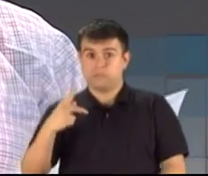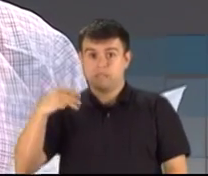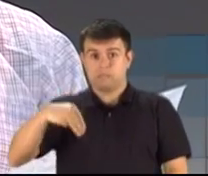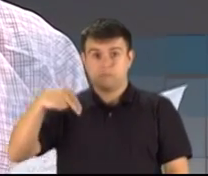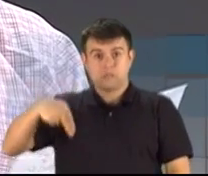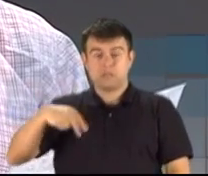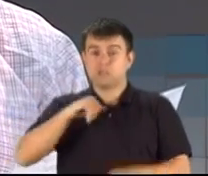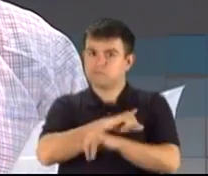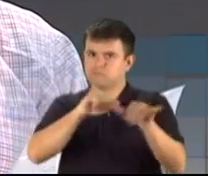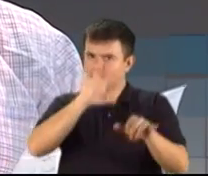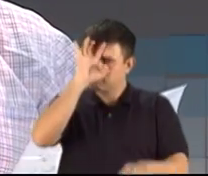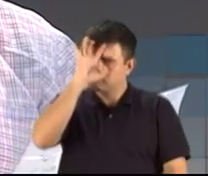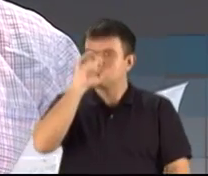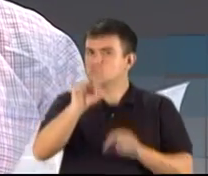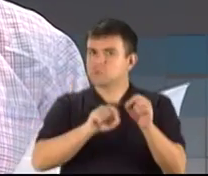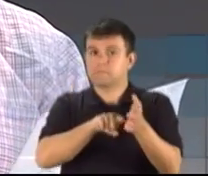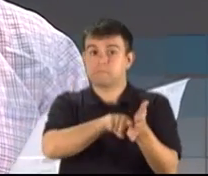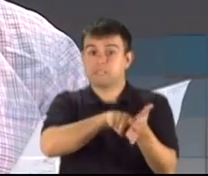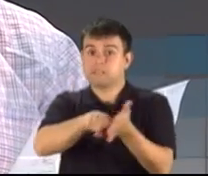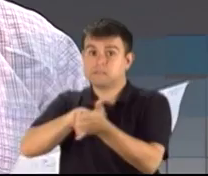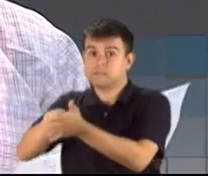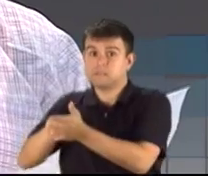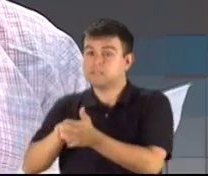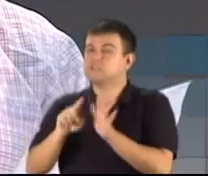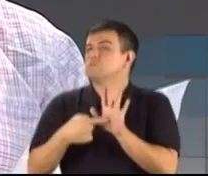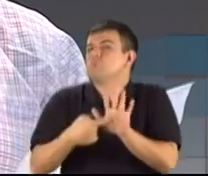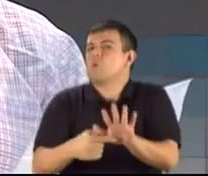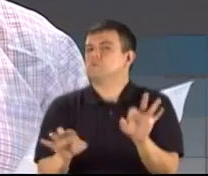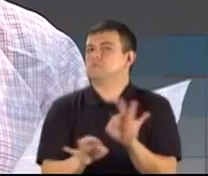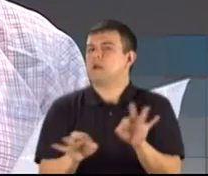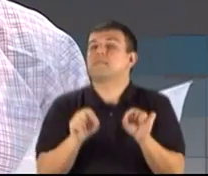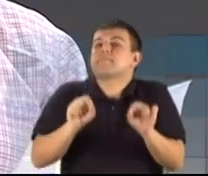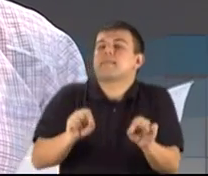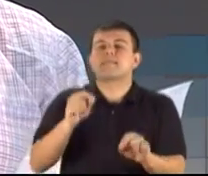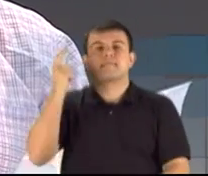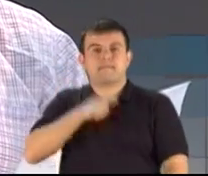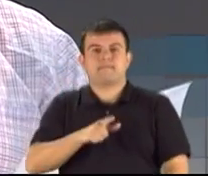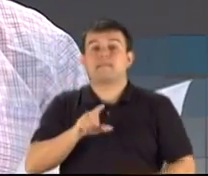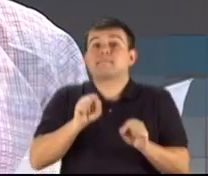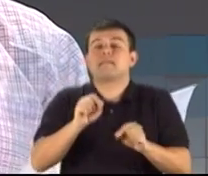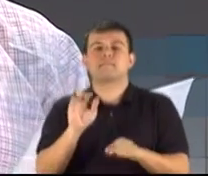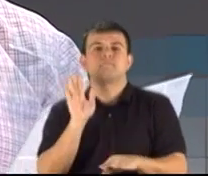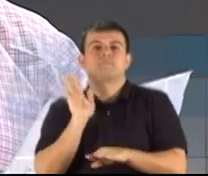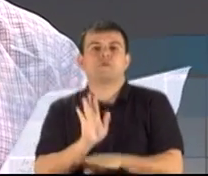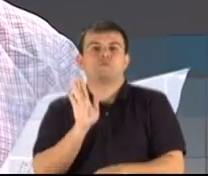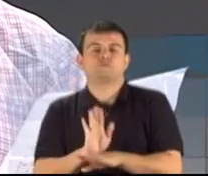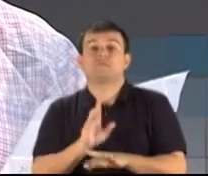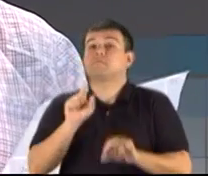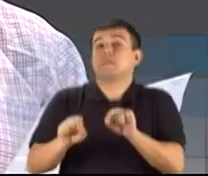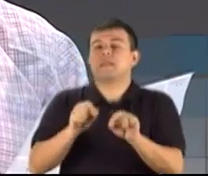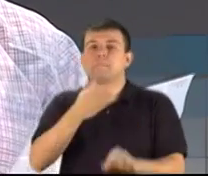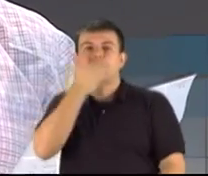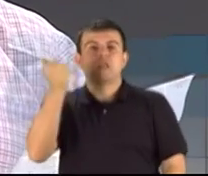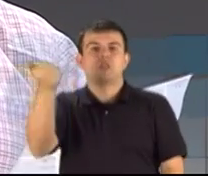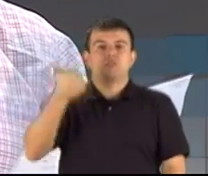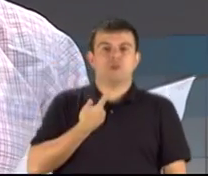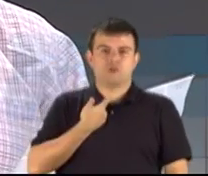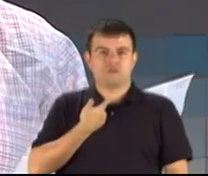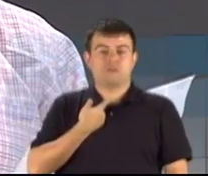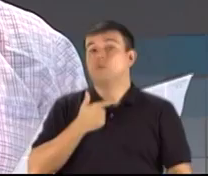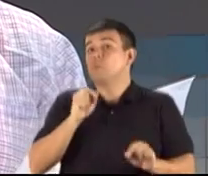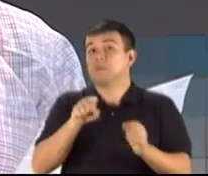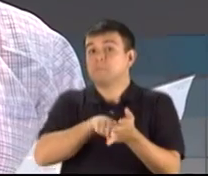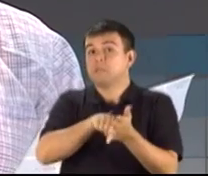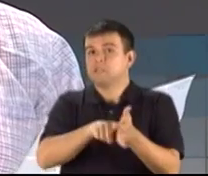que nos assiste, que as pesquisas não dizem quem vai ganhar, não dizem quem vai nos ajudar e muito menos quem é melhor que a gente. O que elas